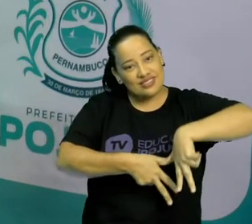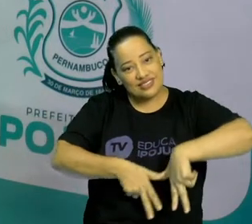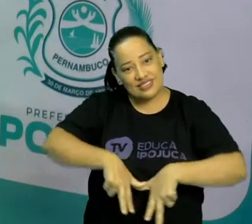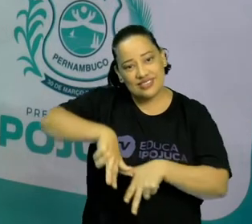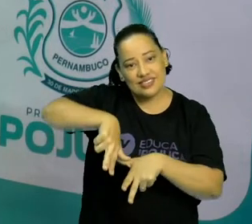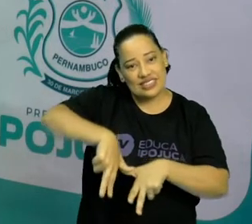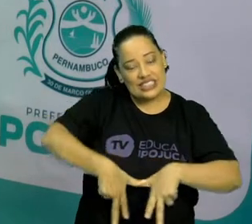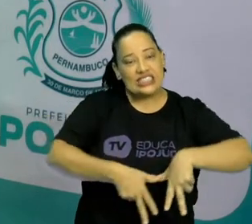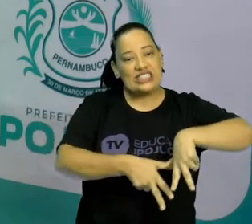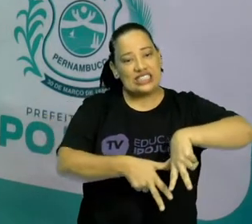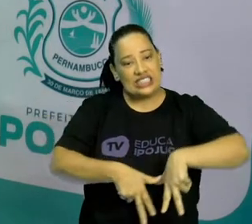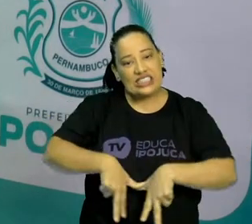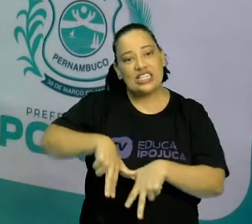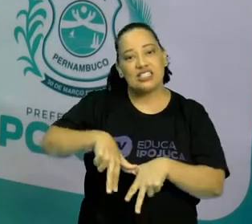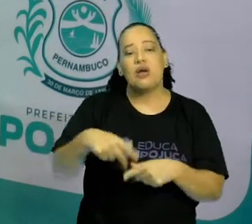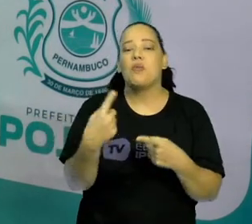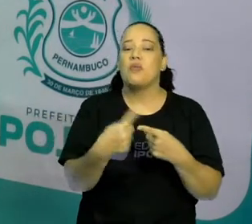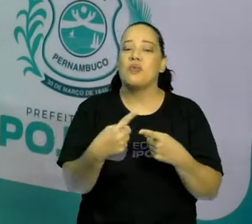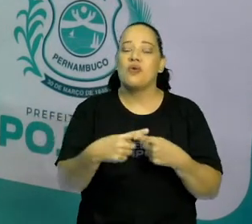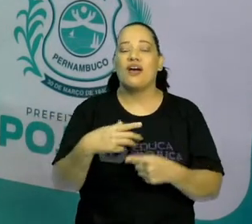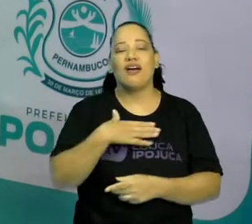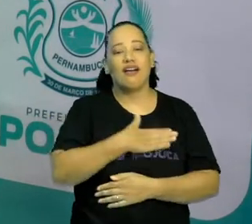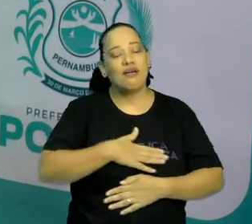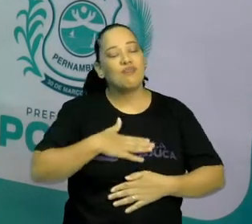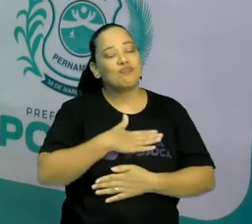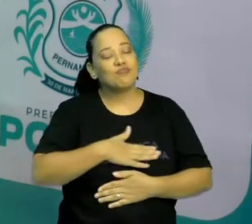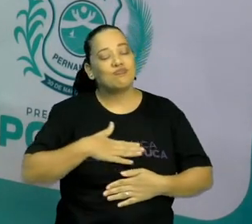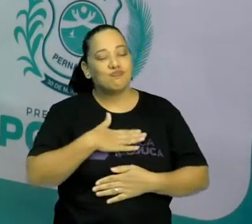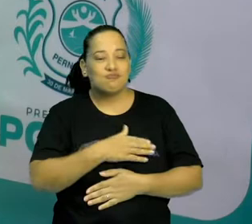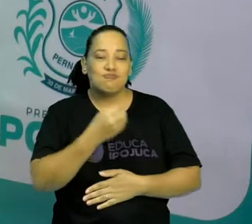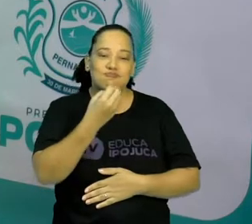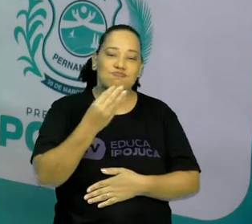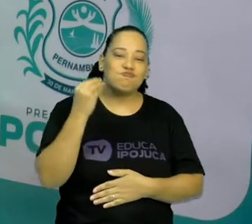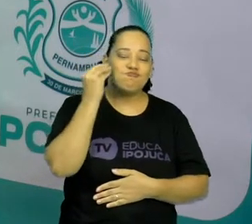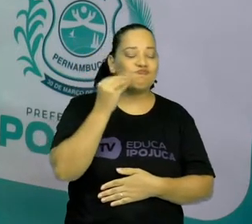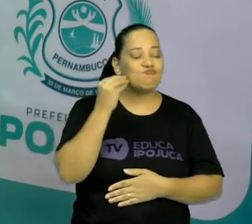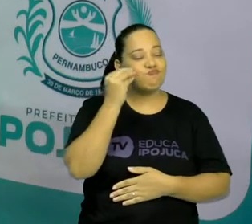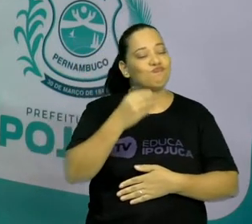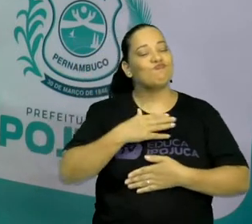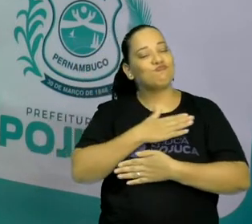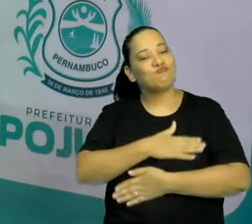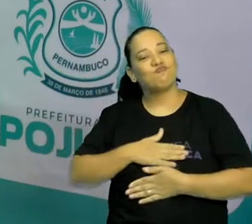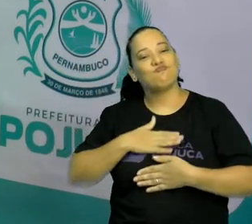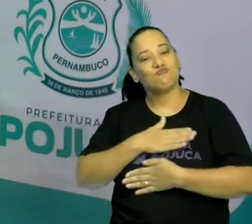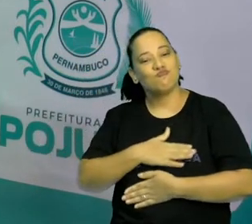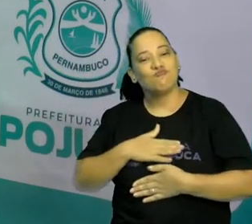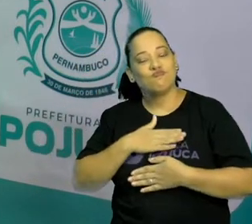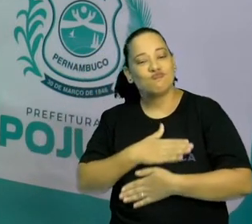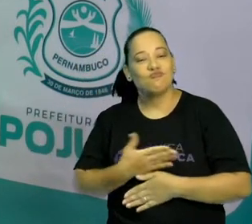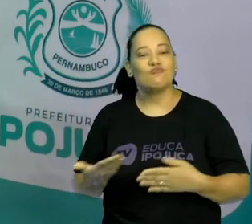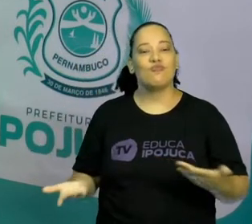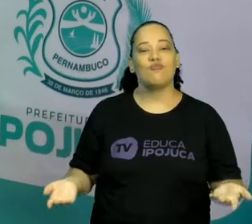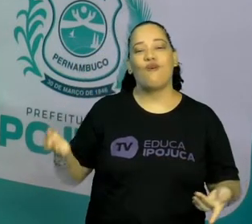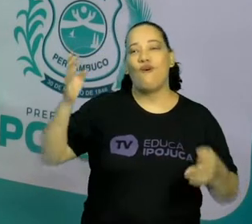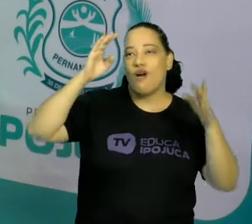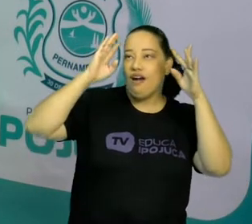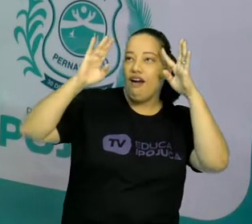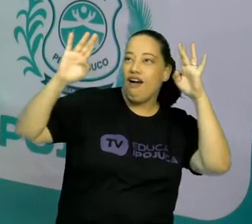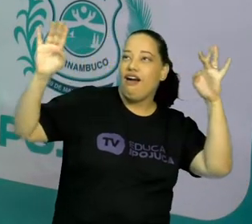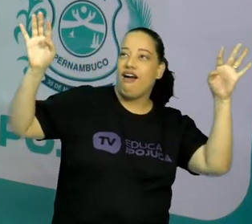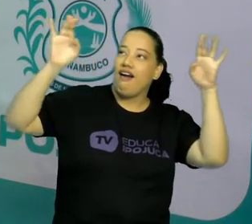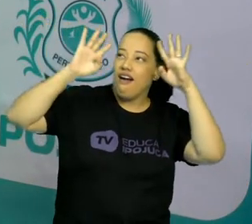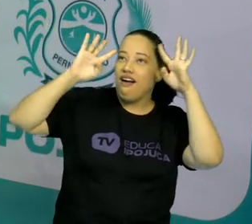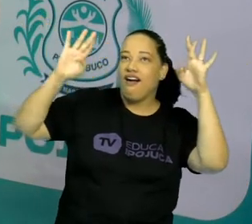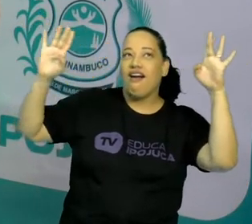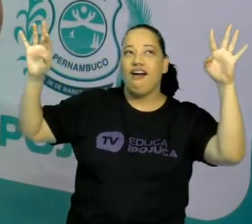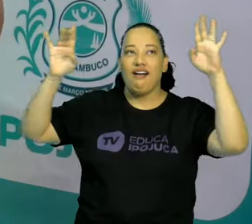de cirandas e são gostosas experiências que nos permitem entrar no mundo da imaginação.